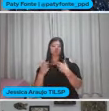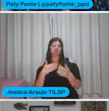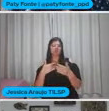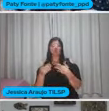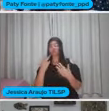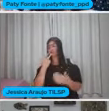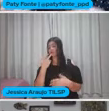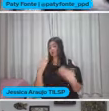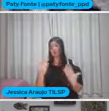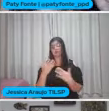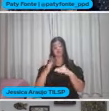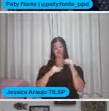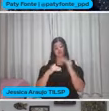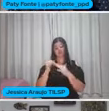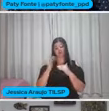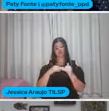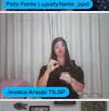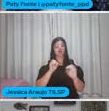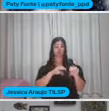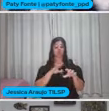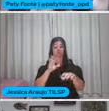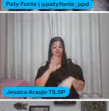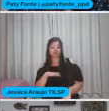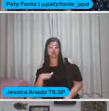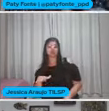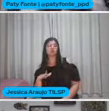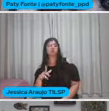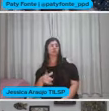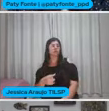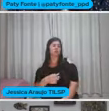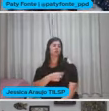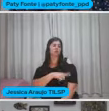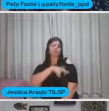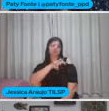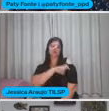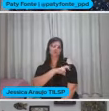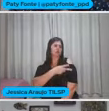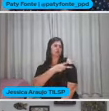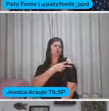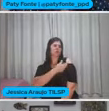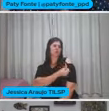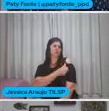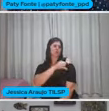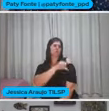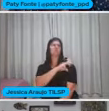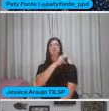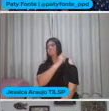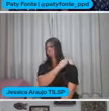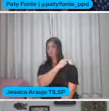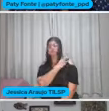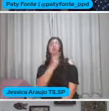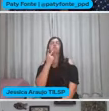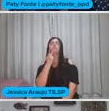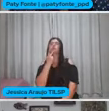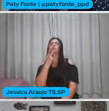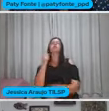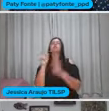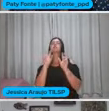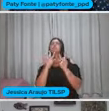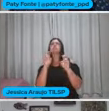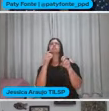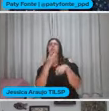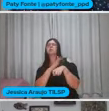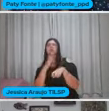a gente está falando Com profissionais Da educação infantil Do ensino fundamental Um Do ensino médio Porque vamos falar De prática De